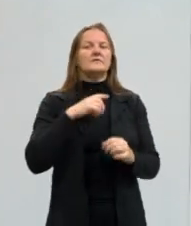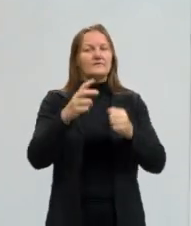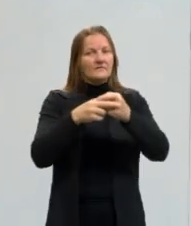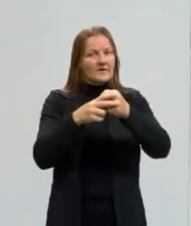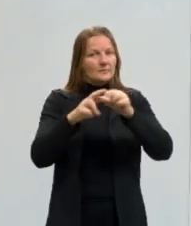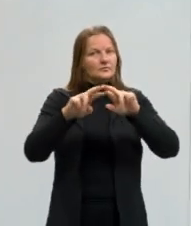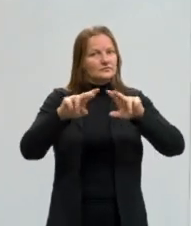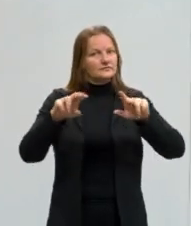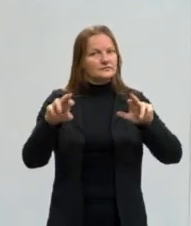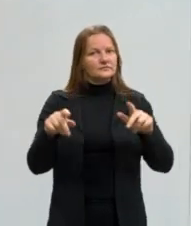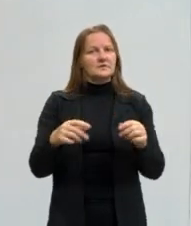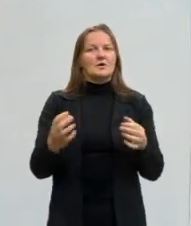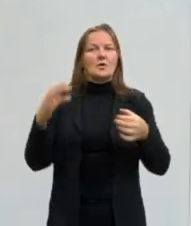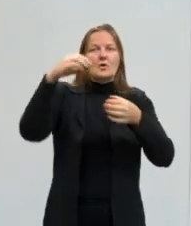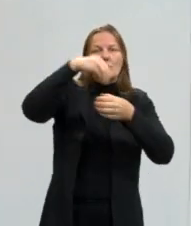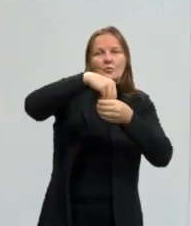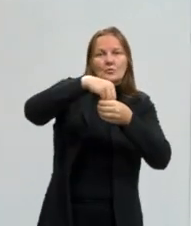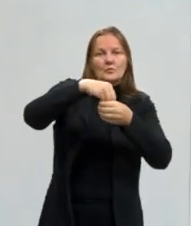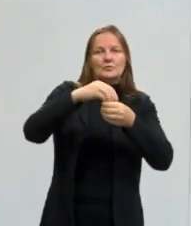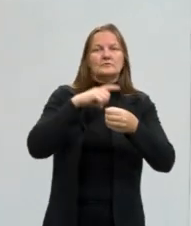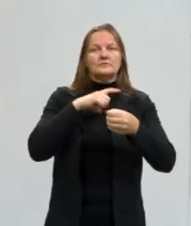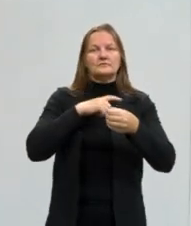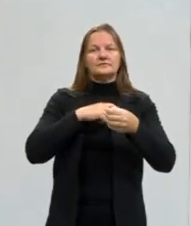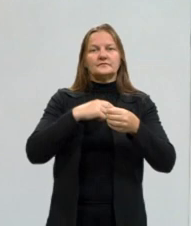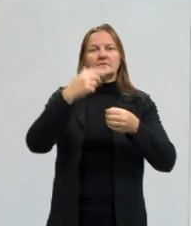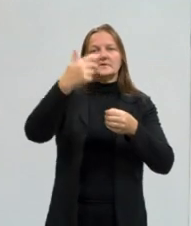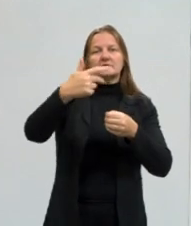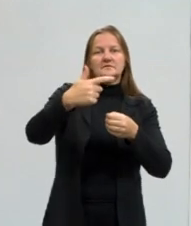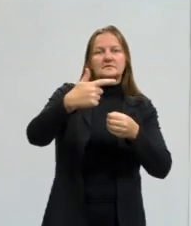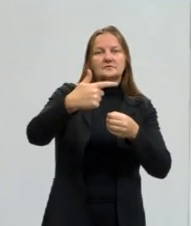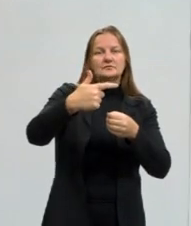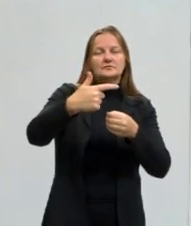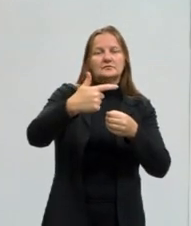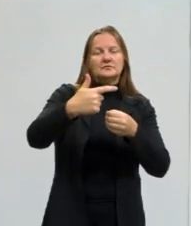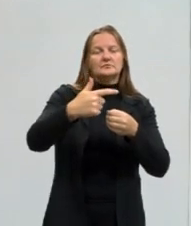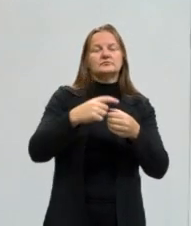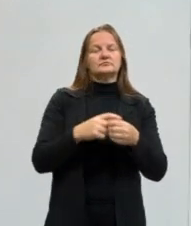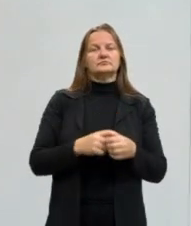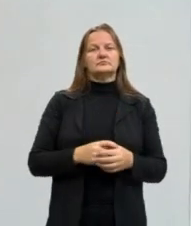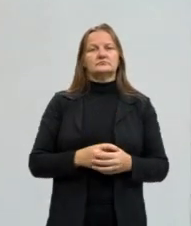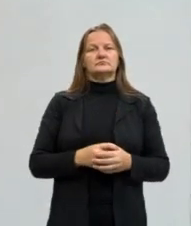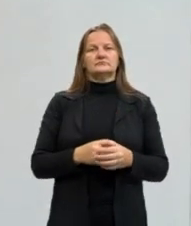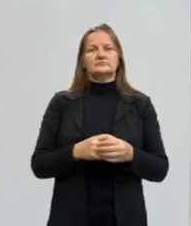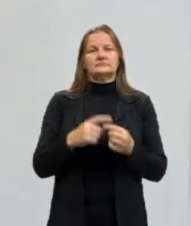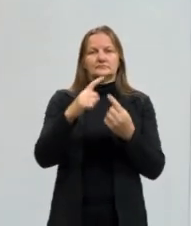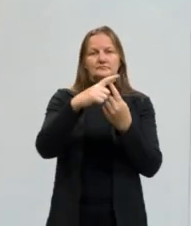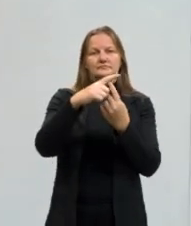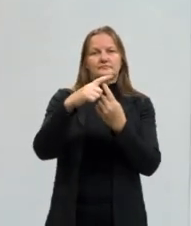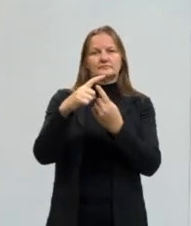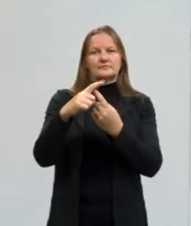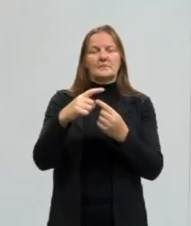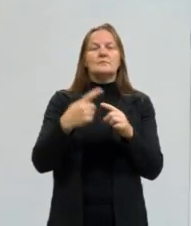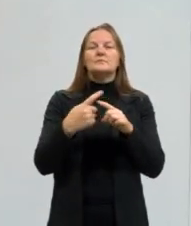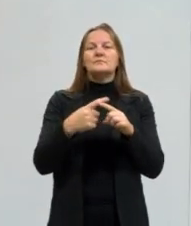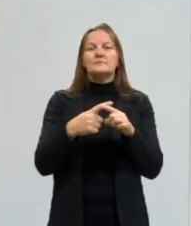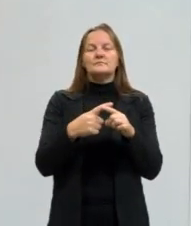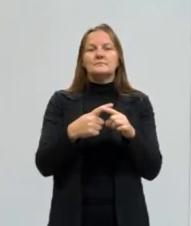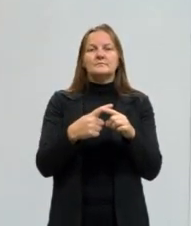Eles pertencem à segunda conjugação, uma vez que